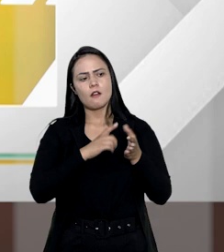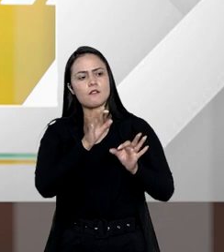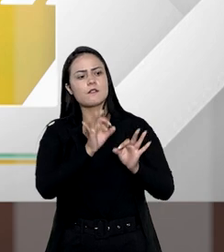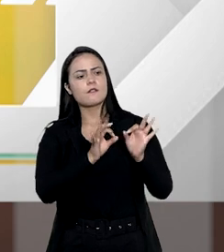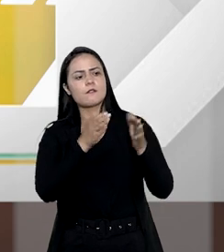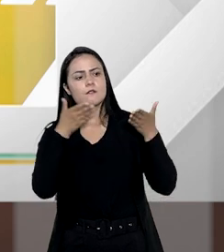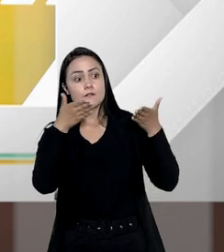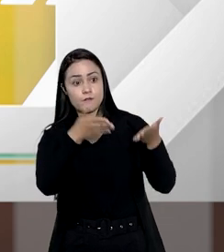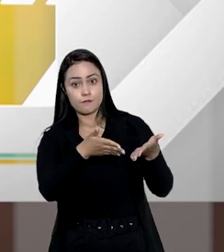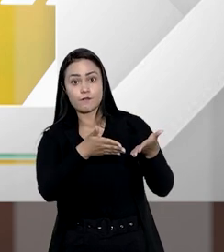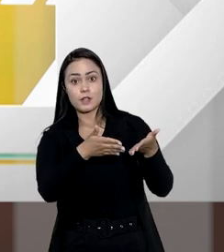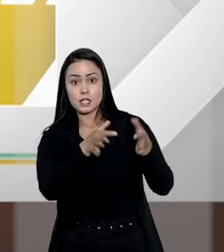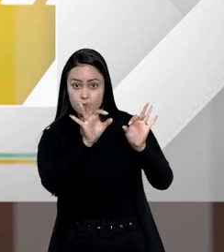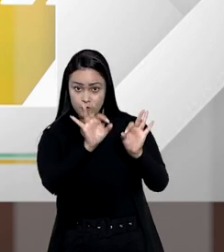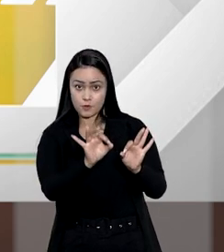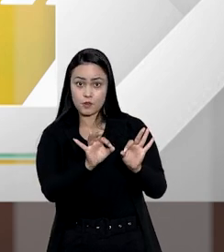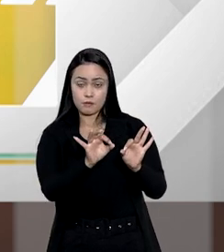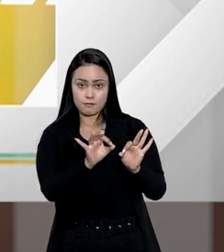sentença favorável?